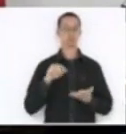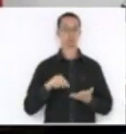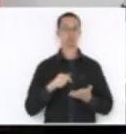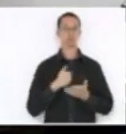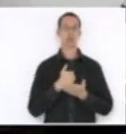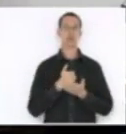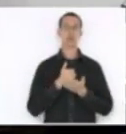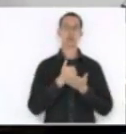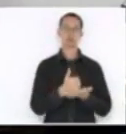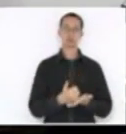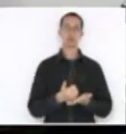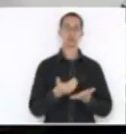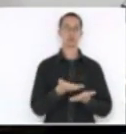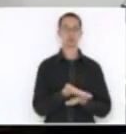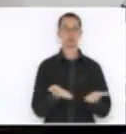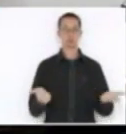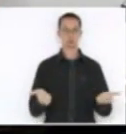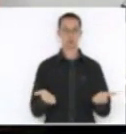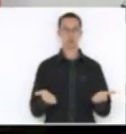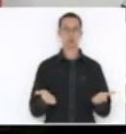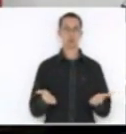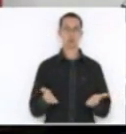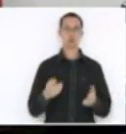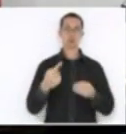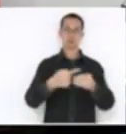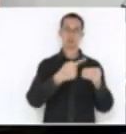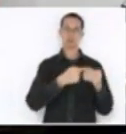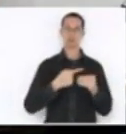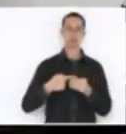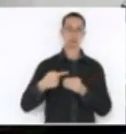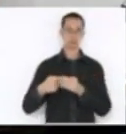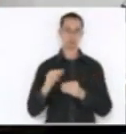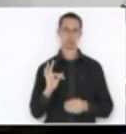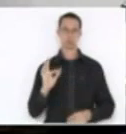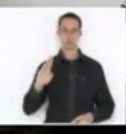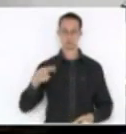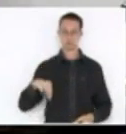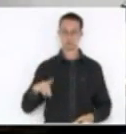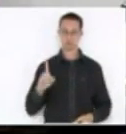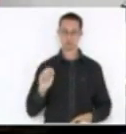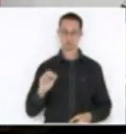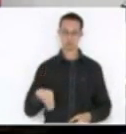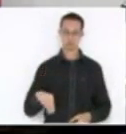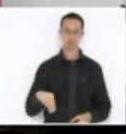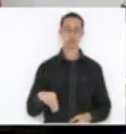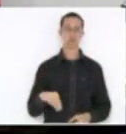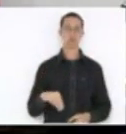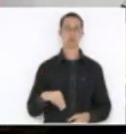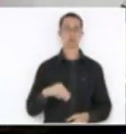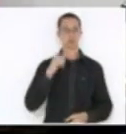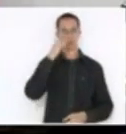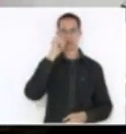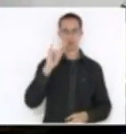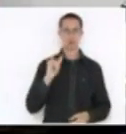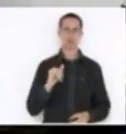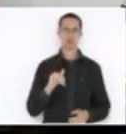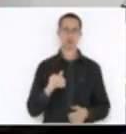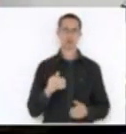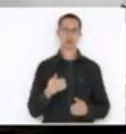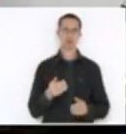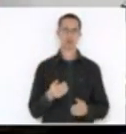recurso para aplicar nos seus municípios através do Fundam, que não tenha discriminação partidária,